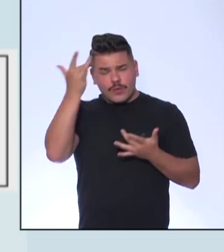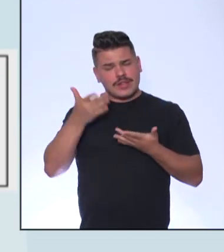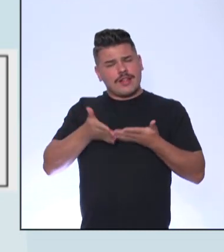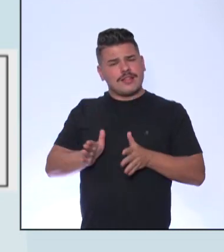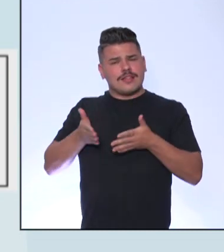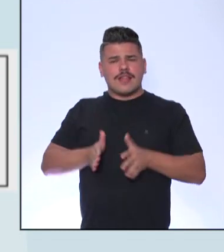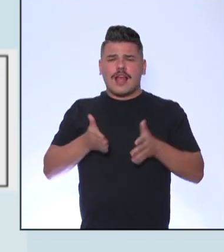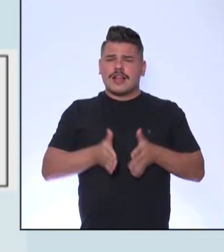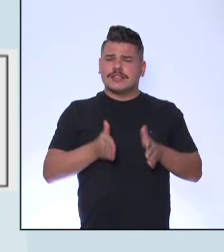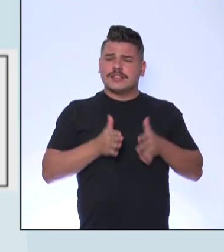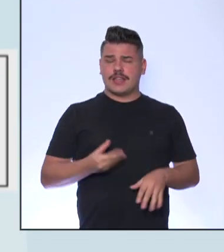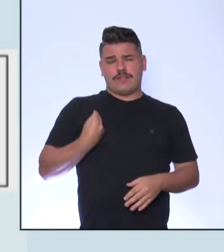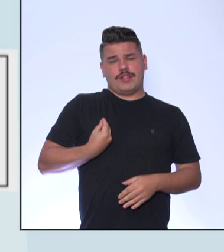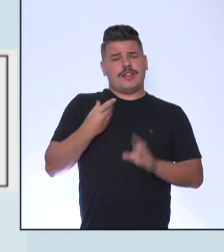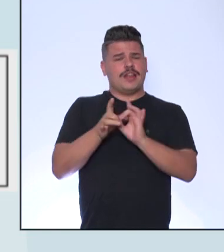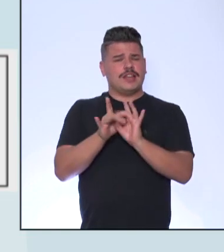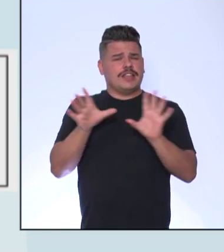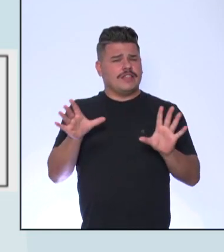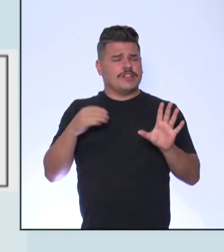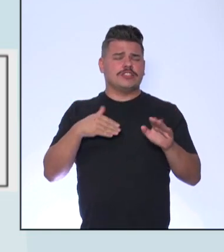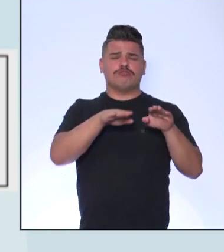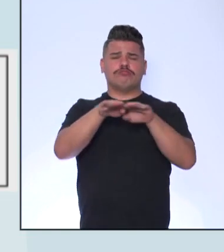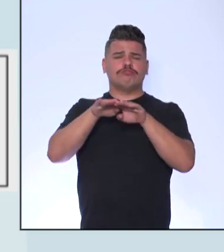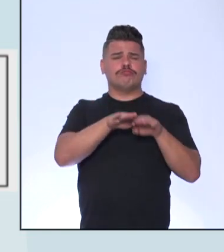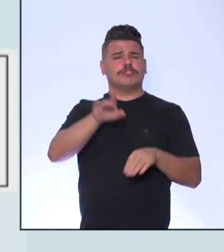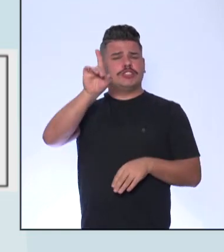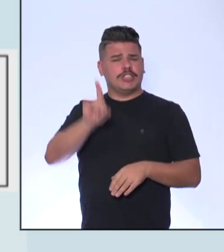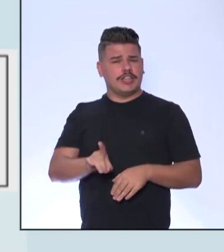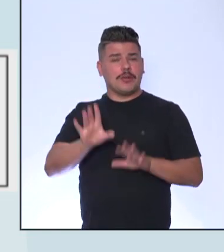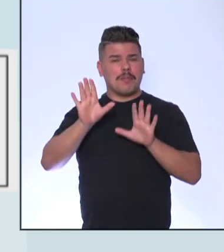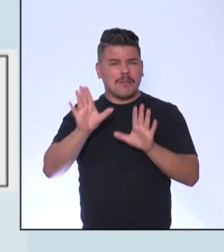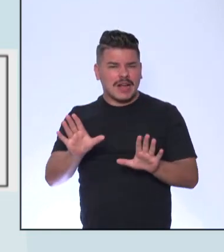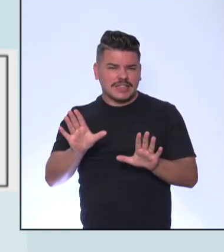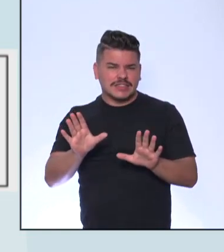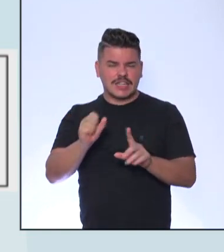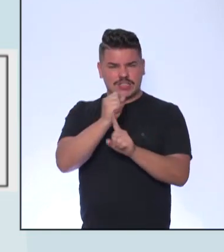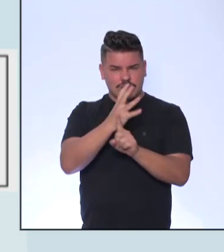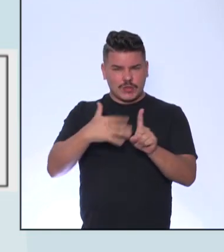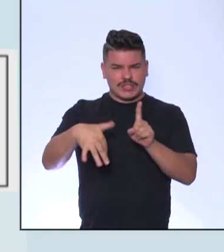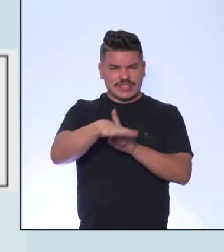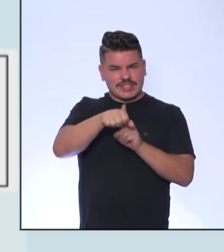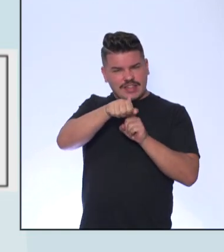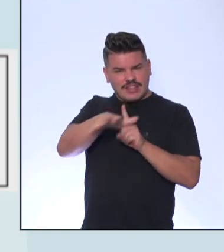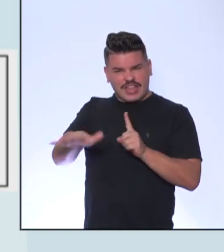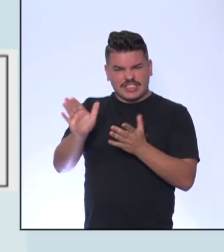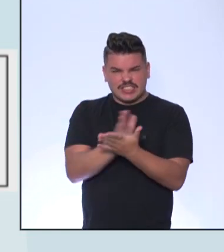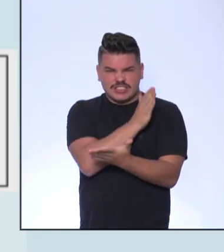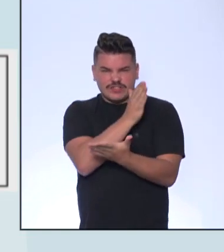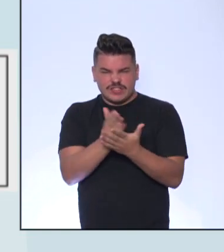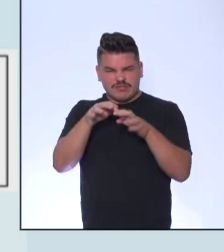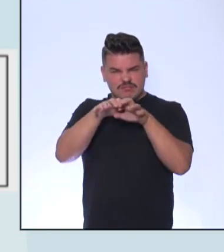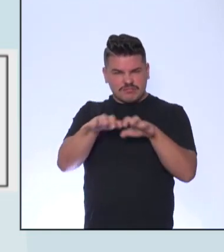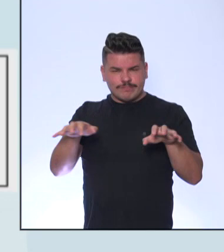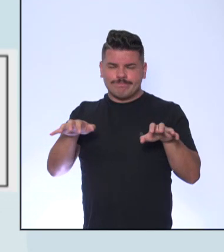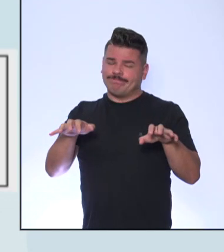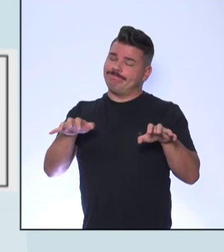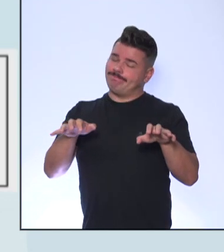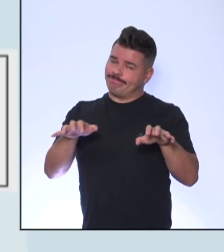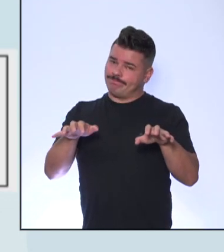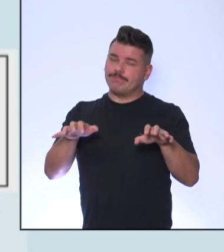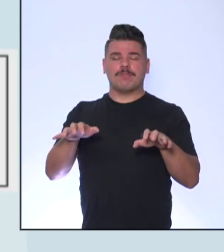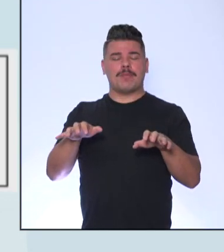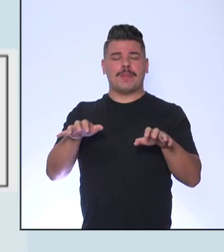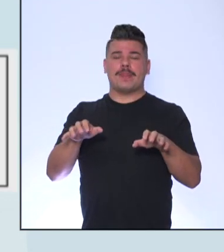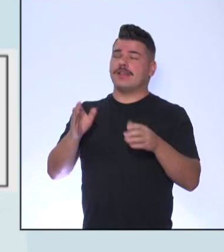em direitos As distinções sociais Só podem fundamentar-se Na utilidade comum Esse fragmento foi